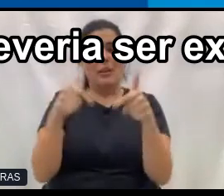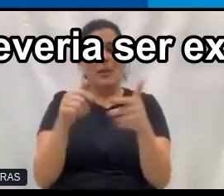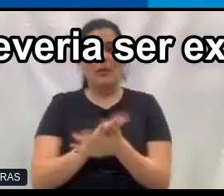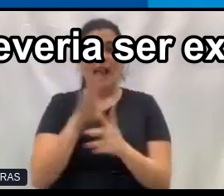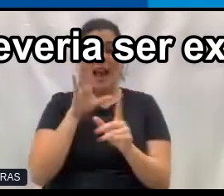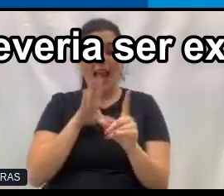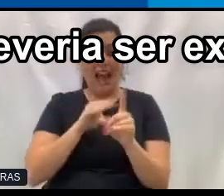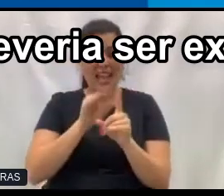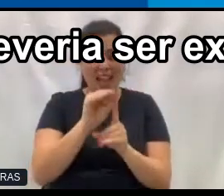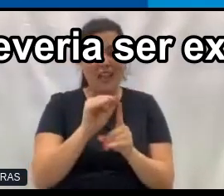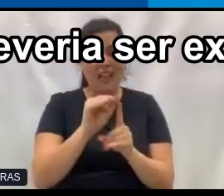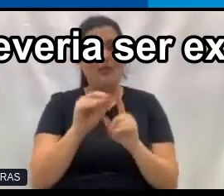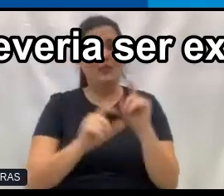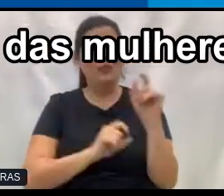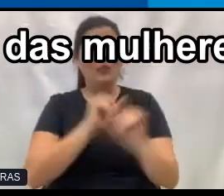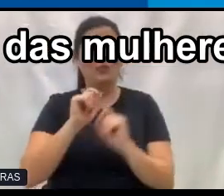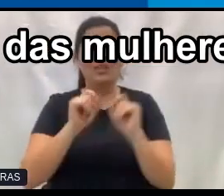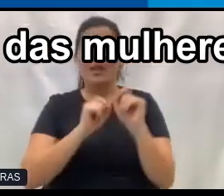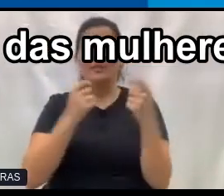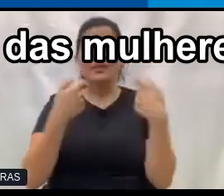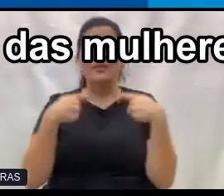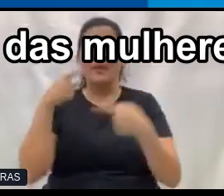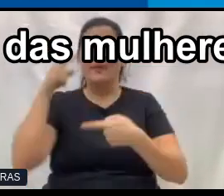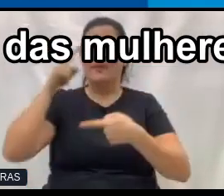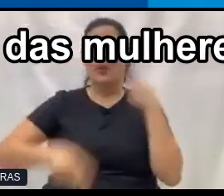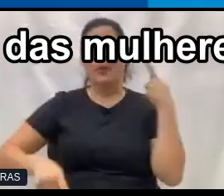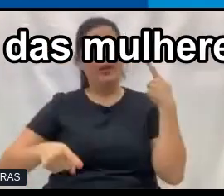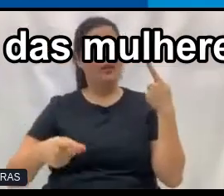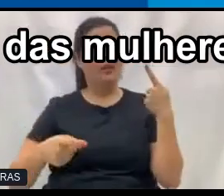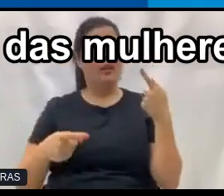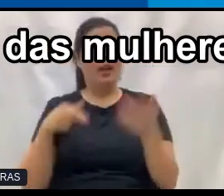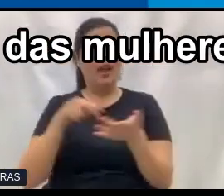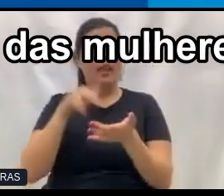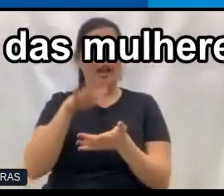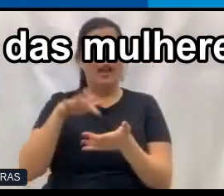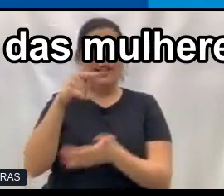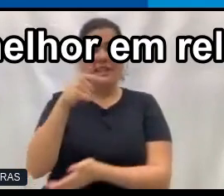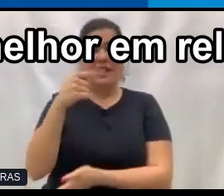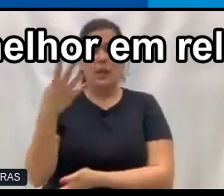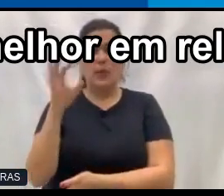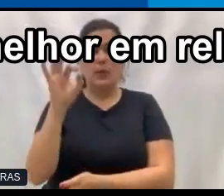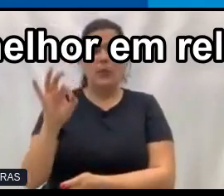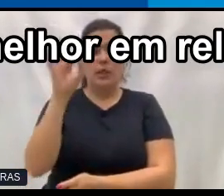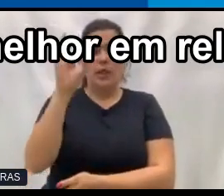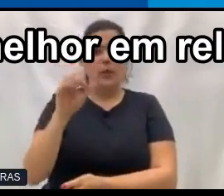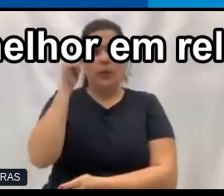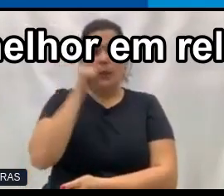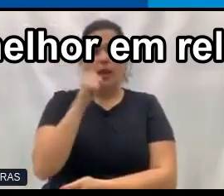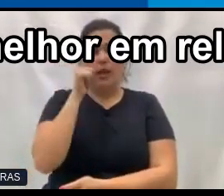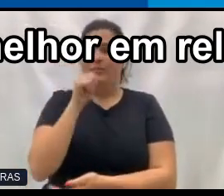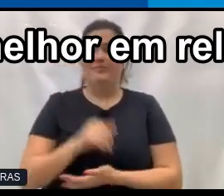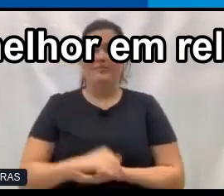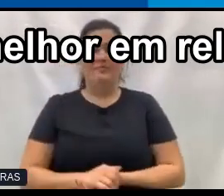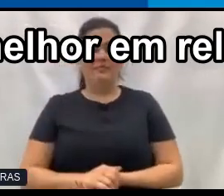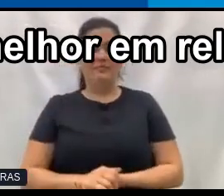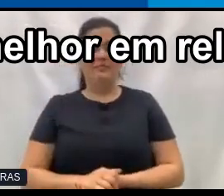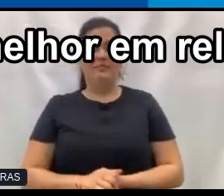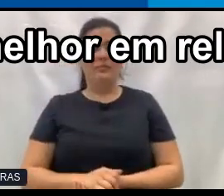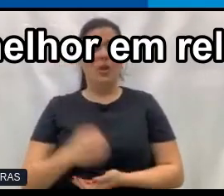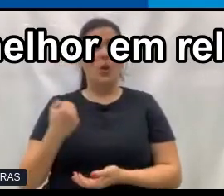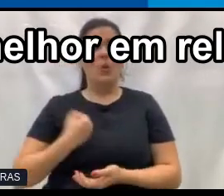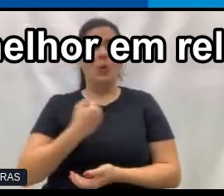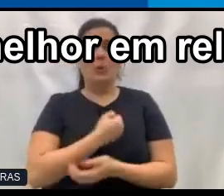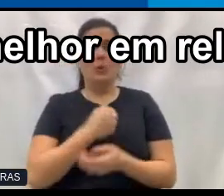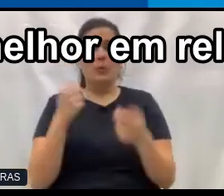gente, que é uma coisa que deveria ser extremamente coibida, é a realidade de 74% das mulheres. A gente vê um número um pouco melhor